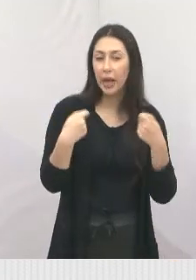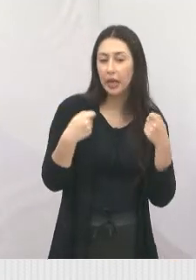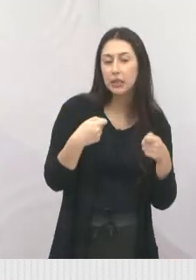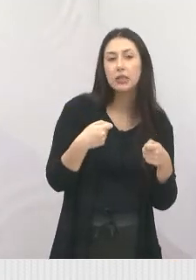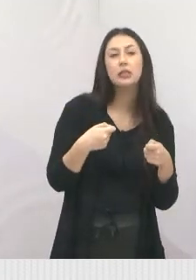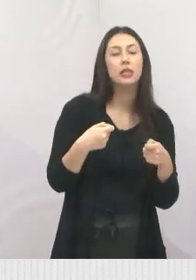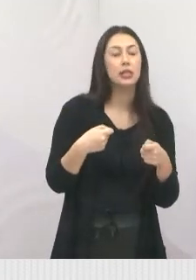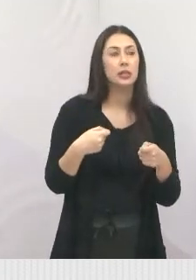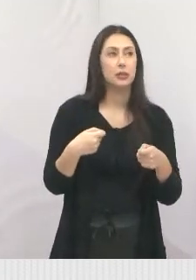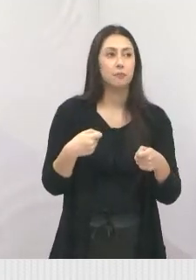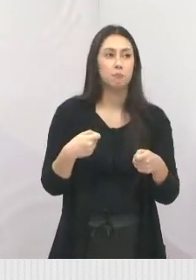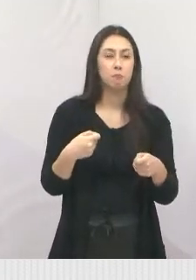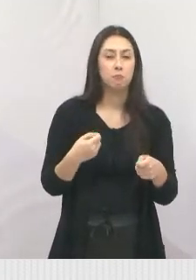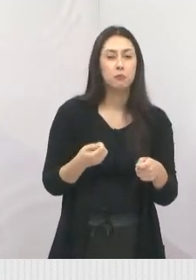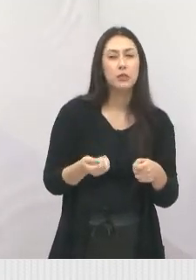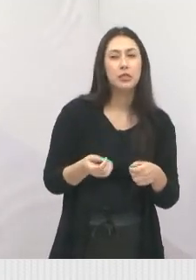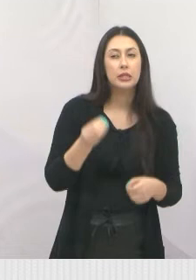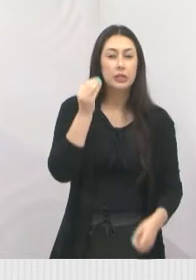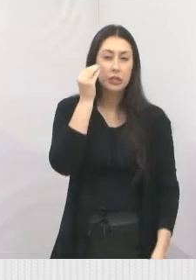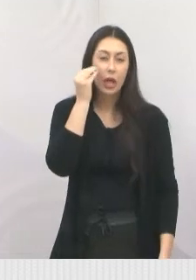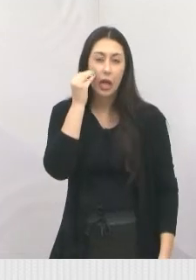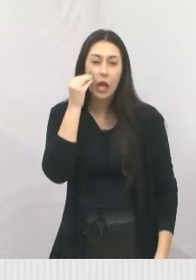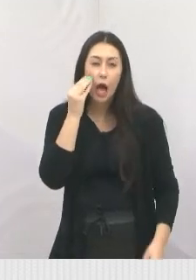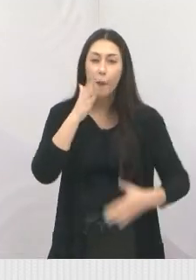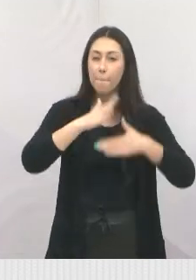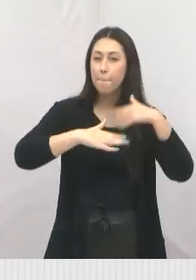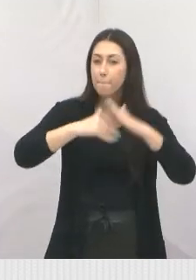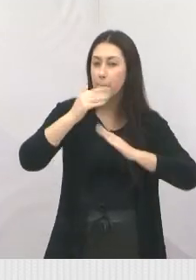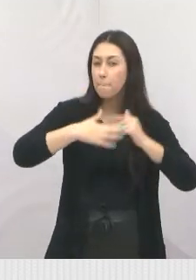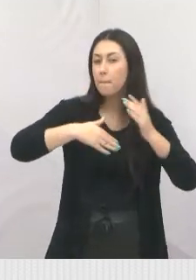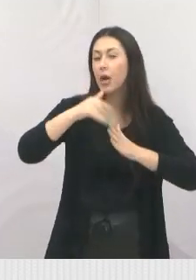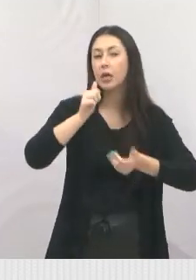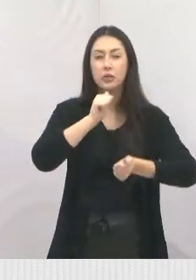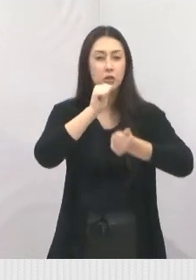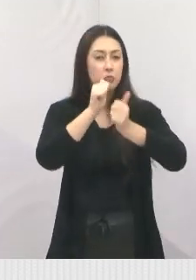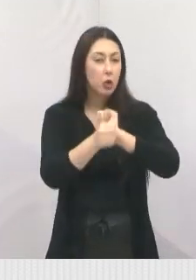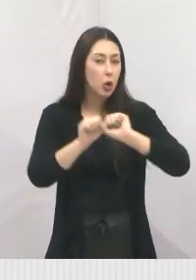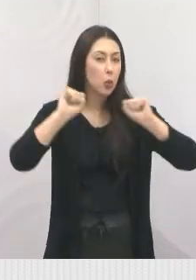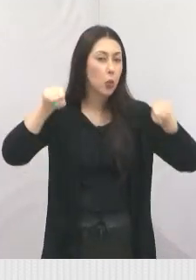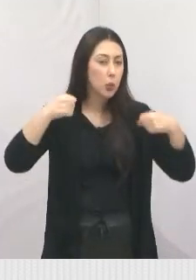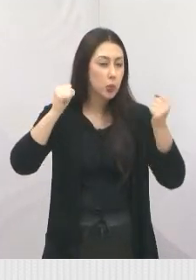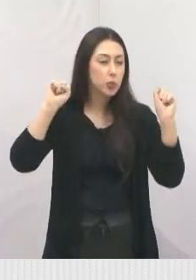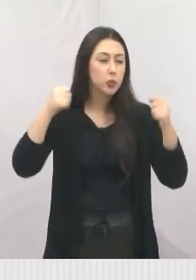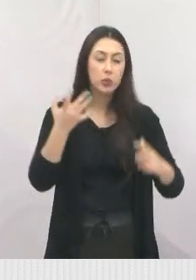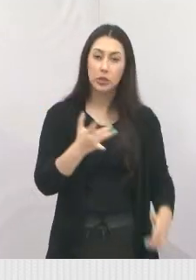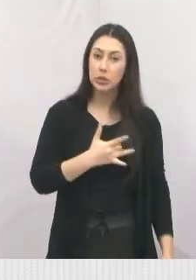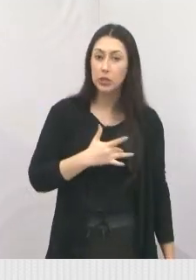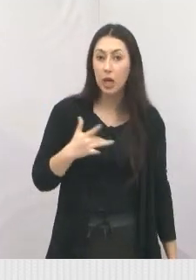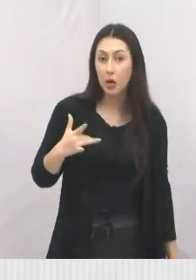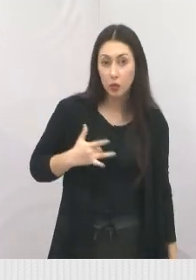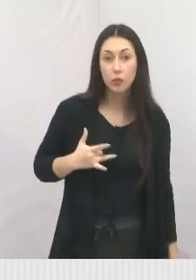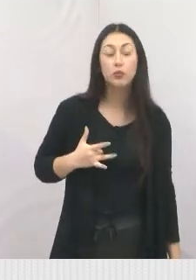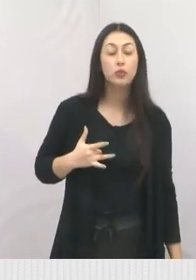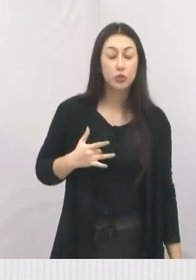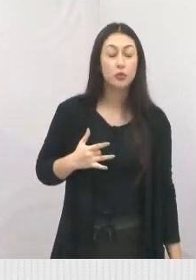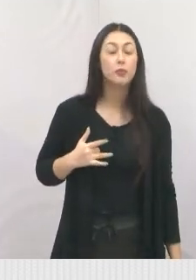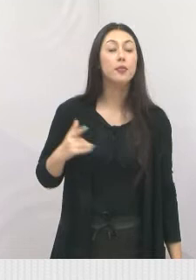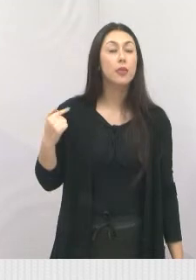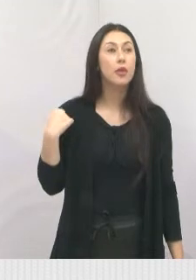atividades físicas, os programas que promovam mais saúde, para que a gente